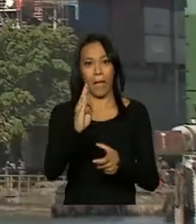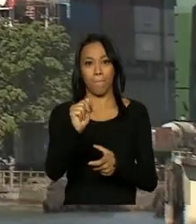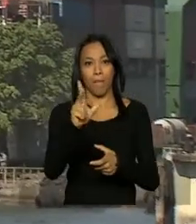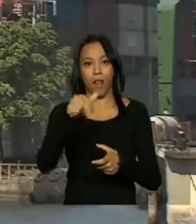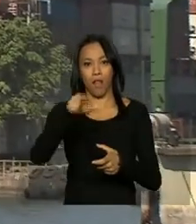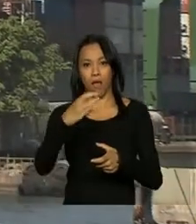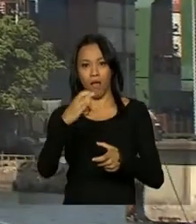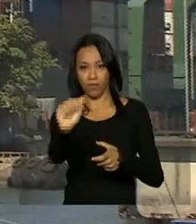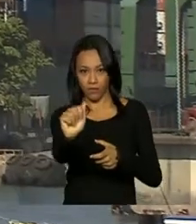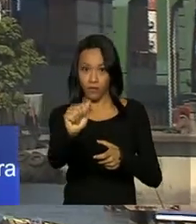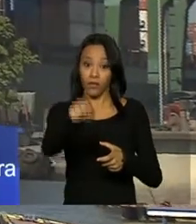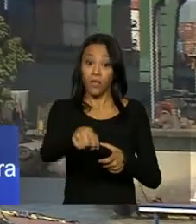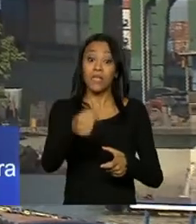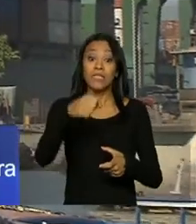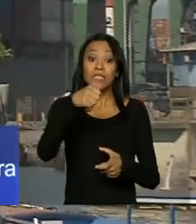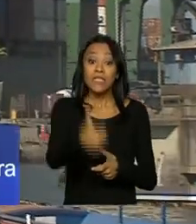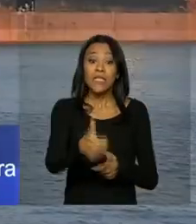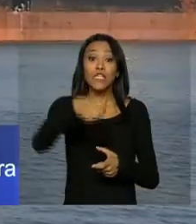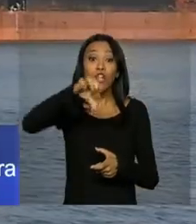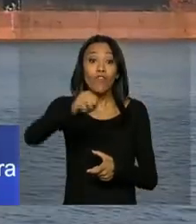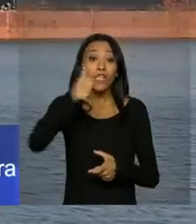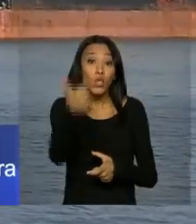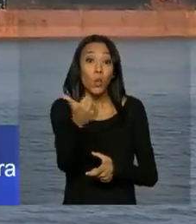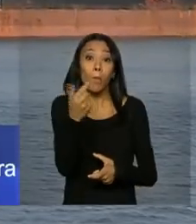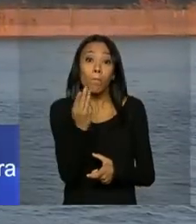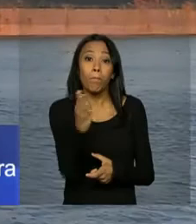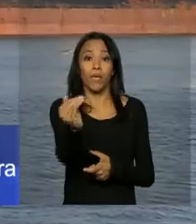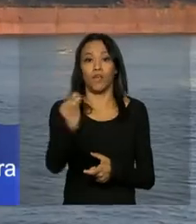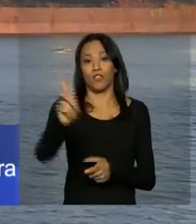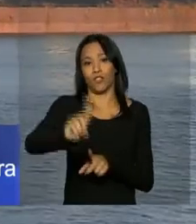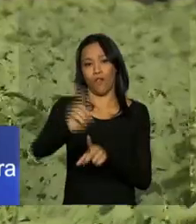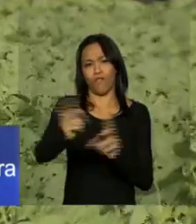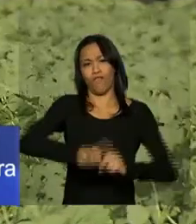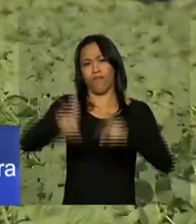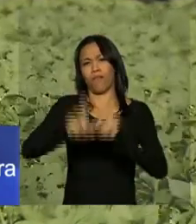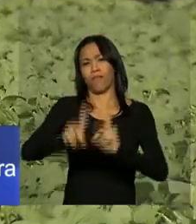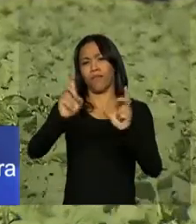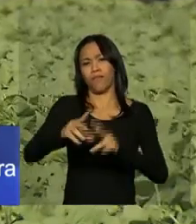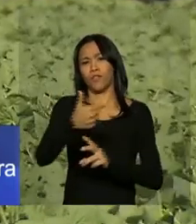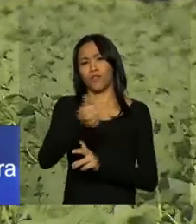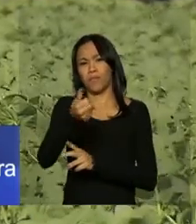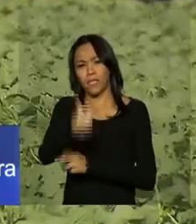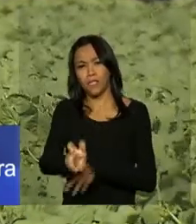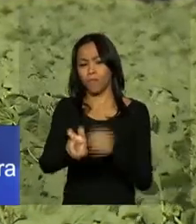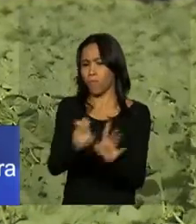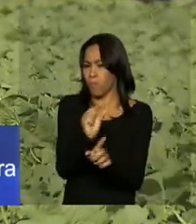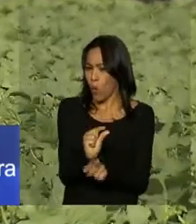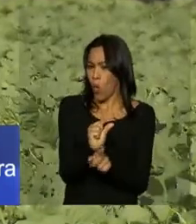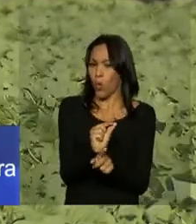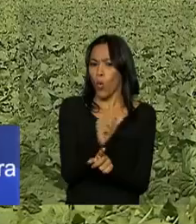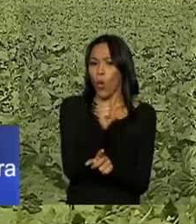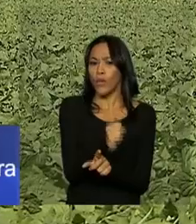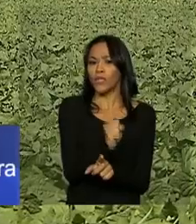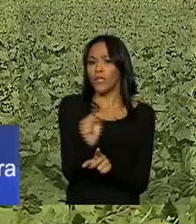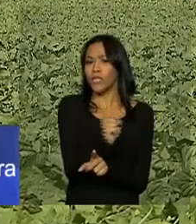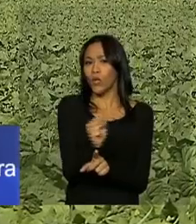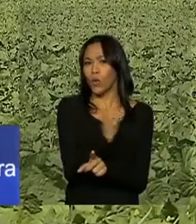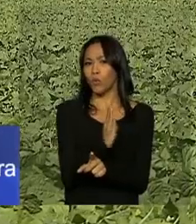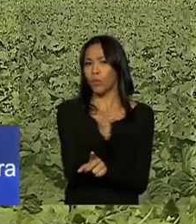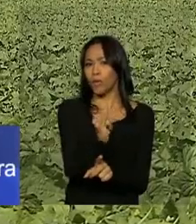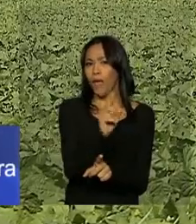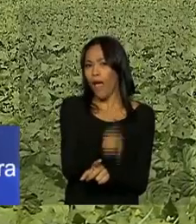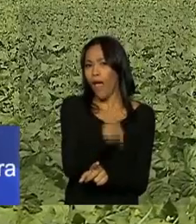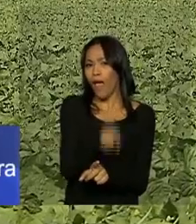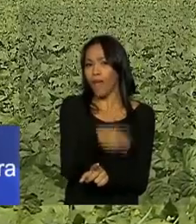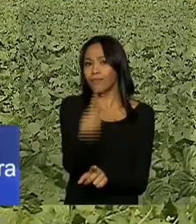191 bilhões de dólares exportados em 2015, pouco mais de 88 bilhões vieram do